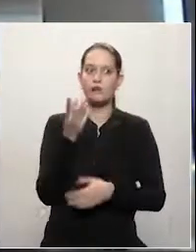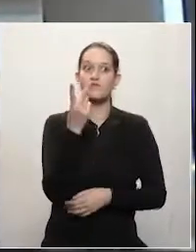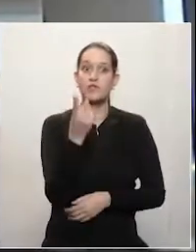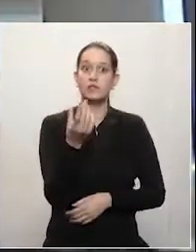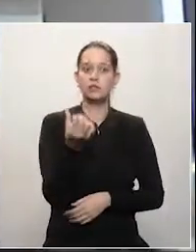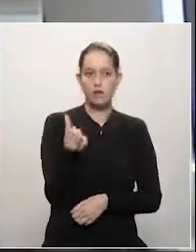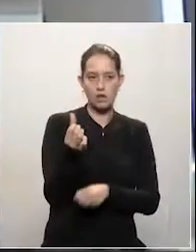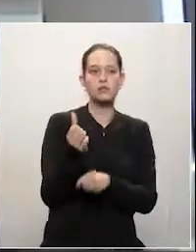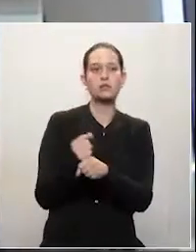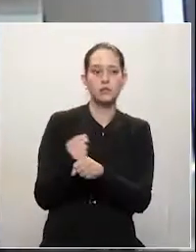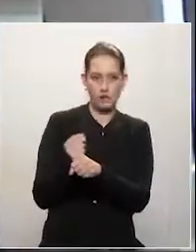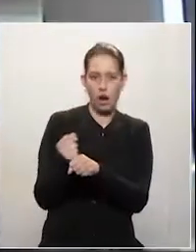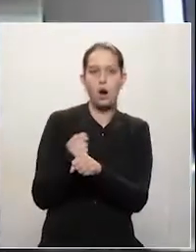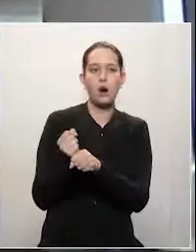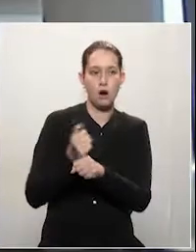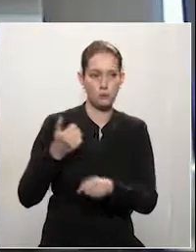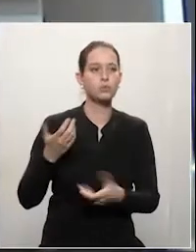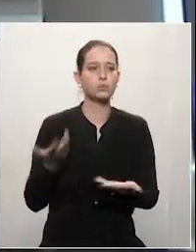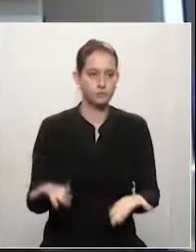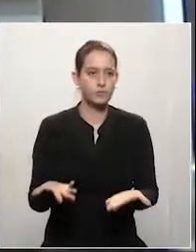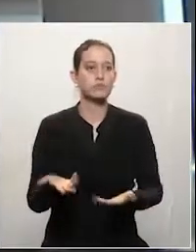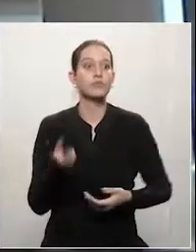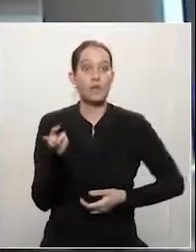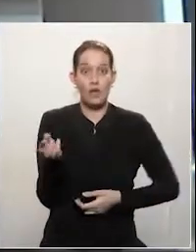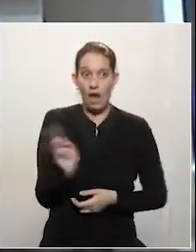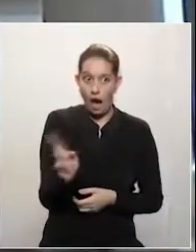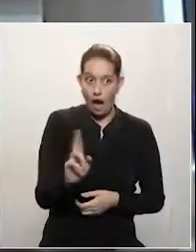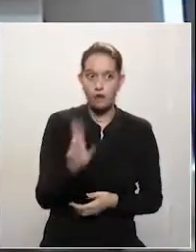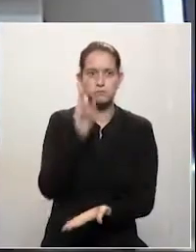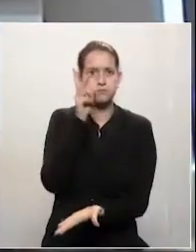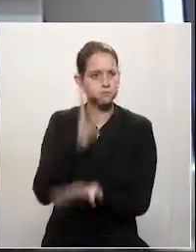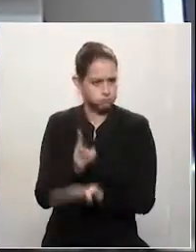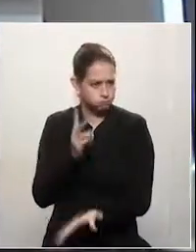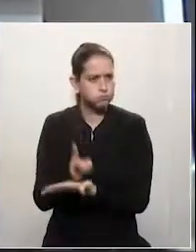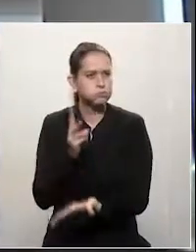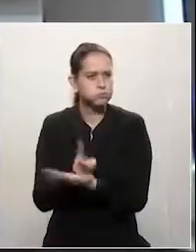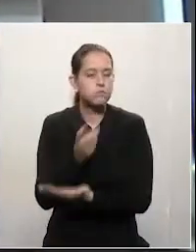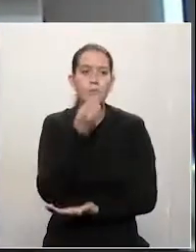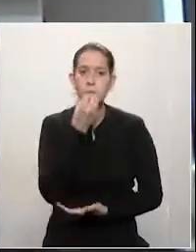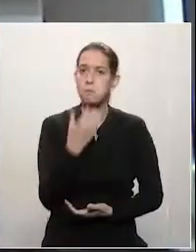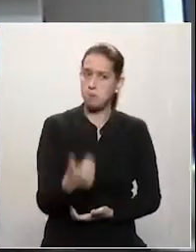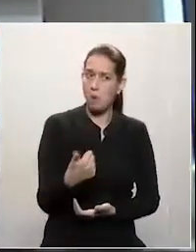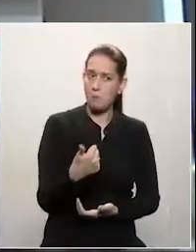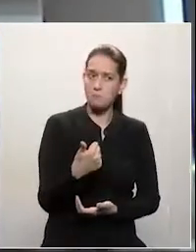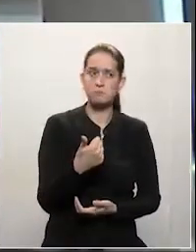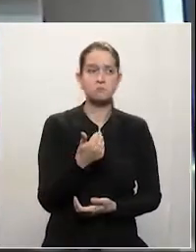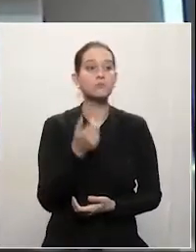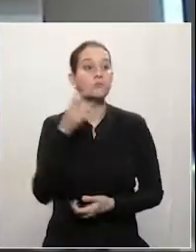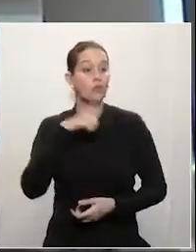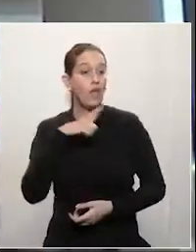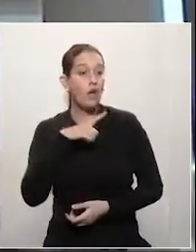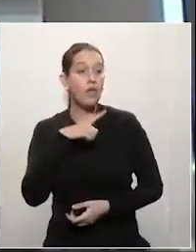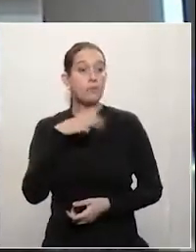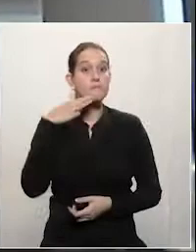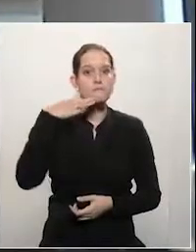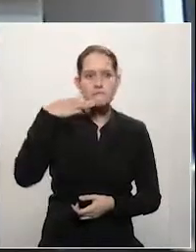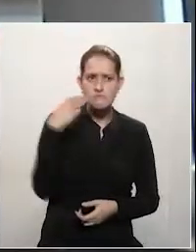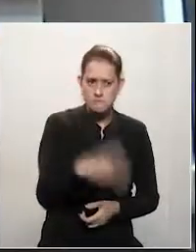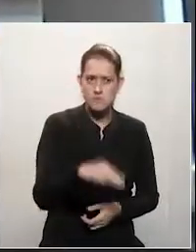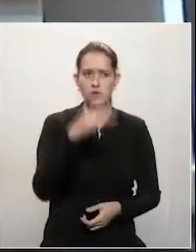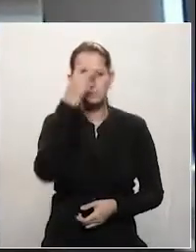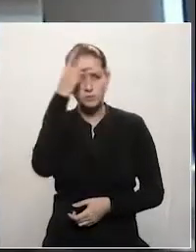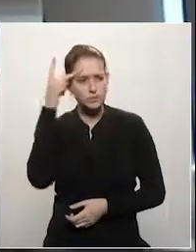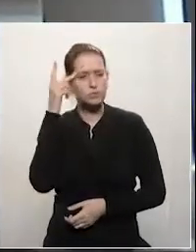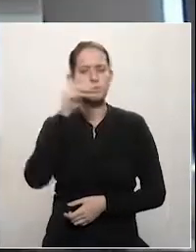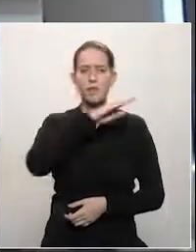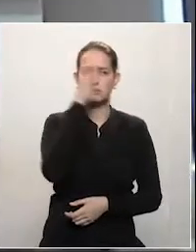bastante estável e que milhões de brasileiros puderam sair da